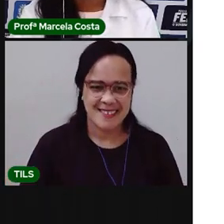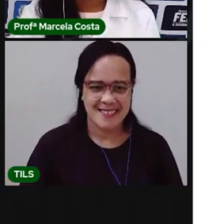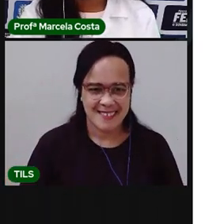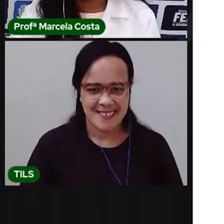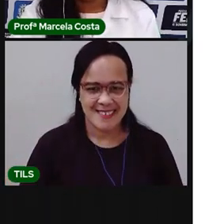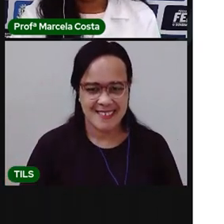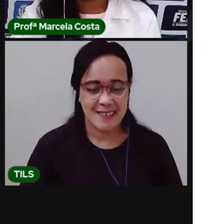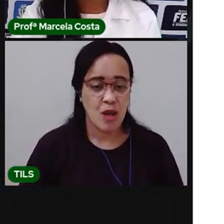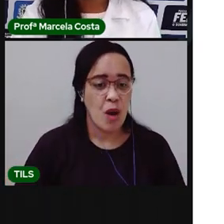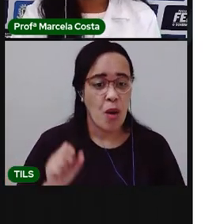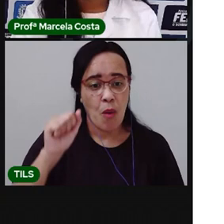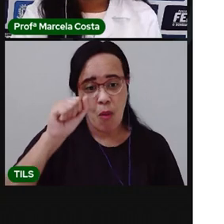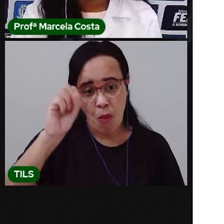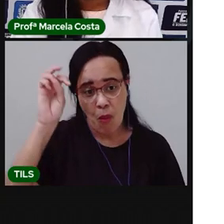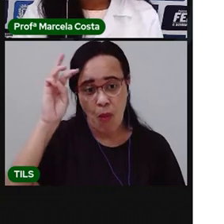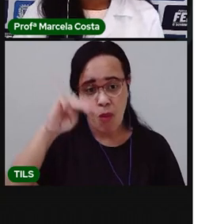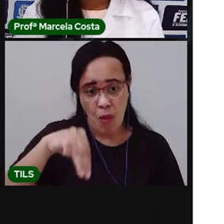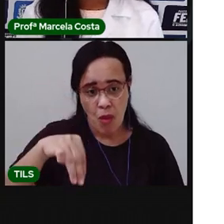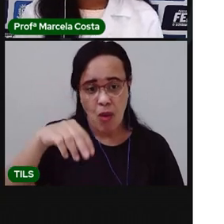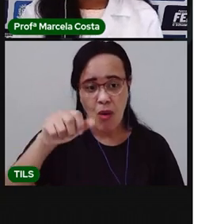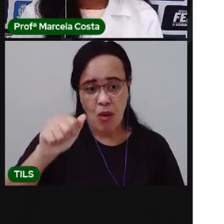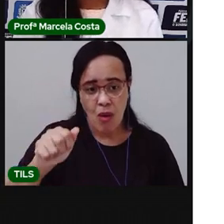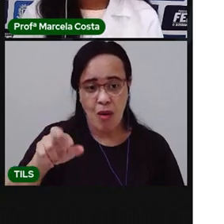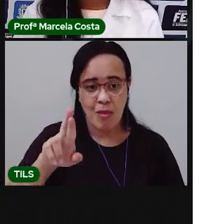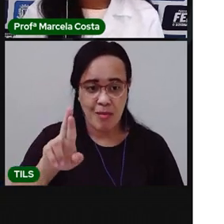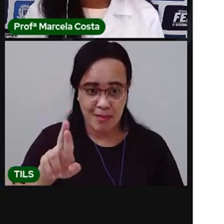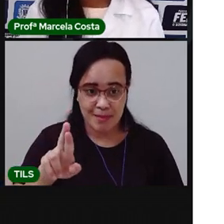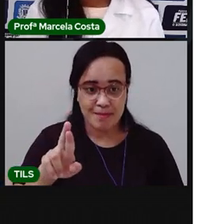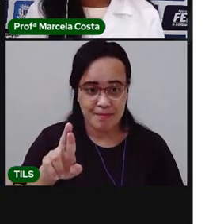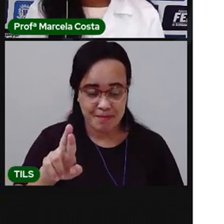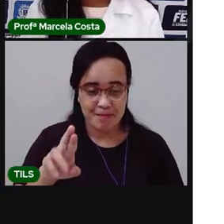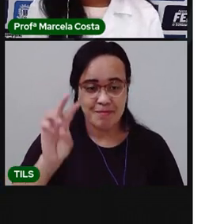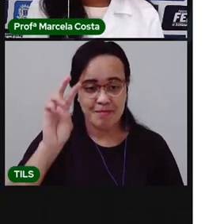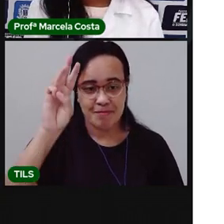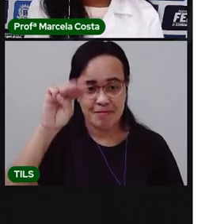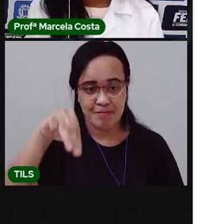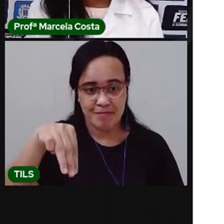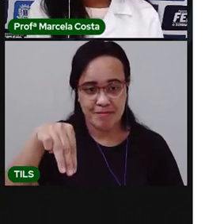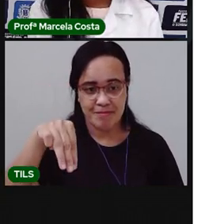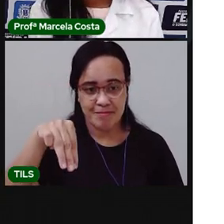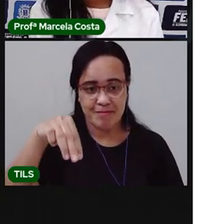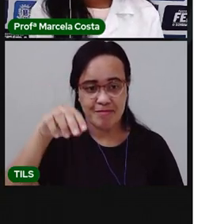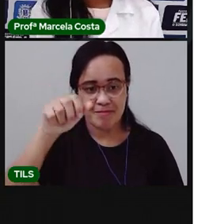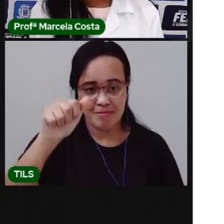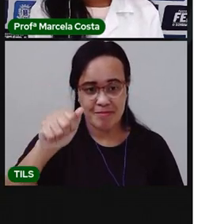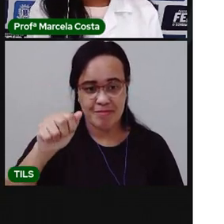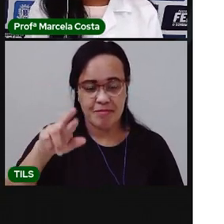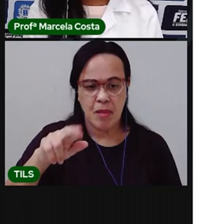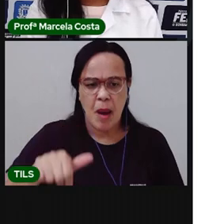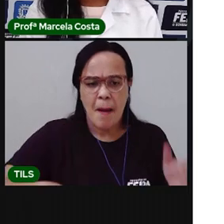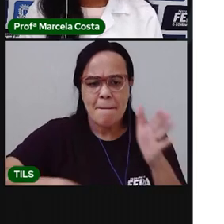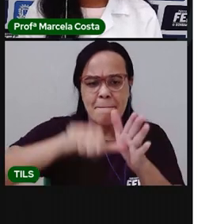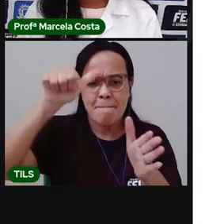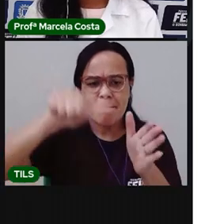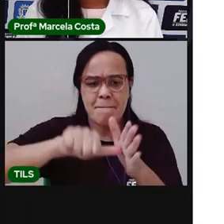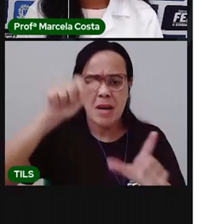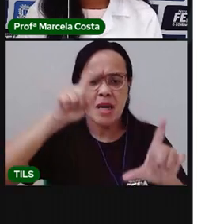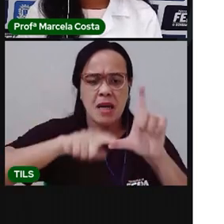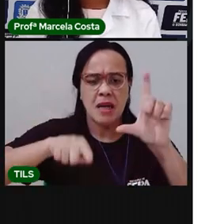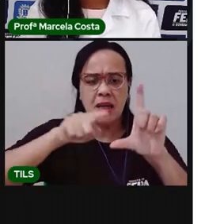O mar. Mar. Qual a primeira letra da palavra mar?